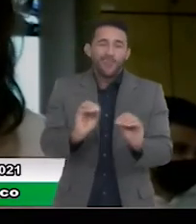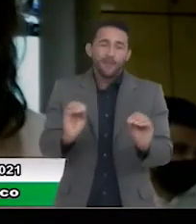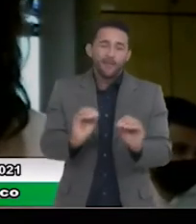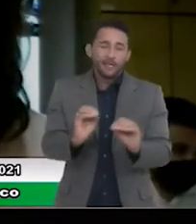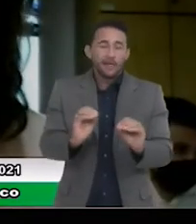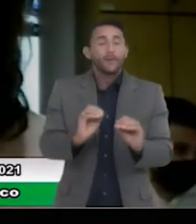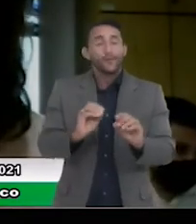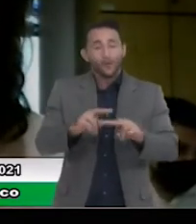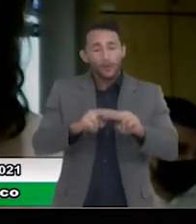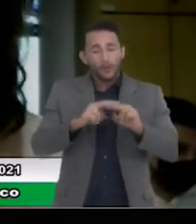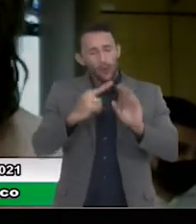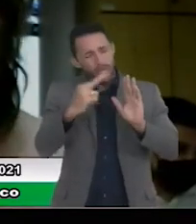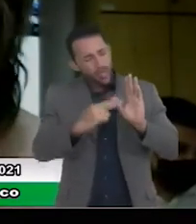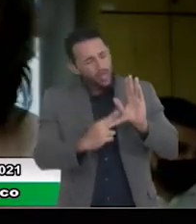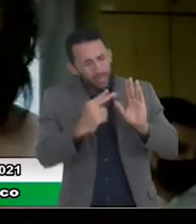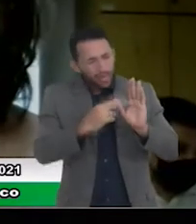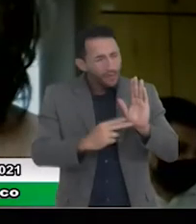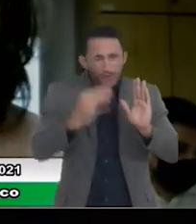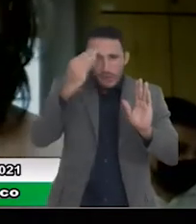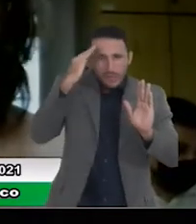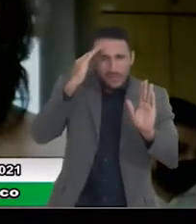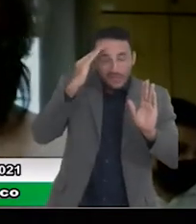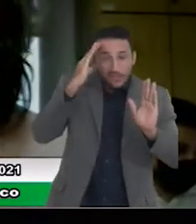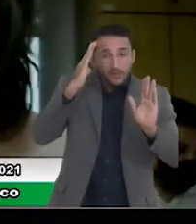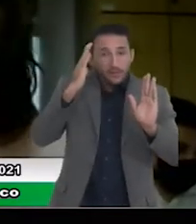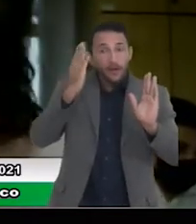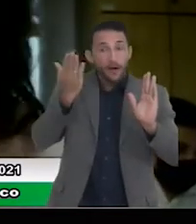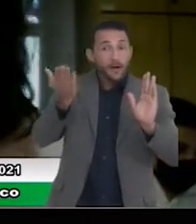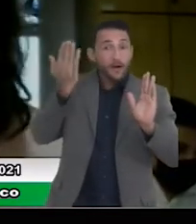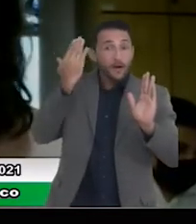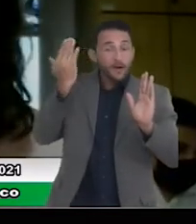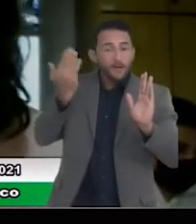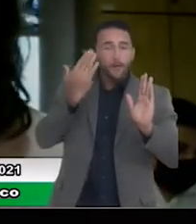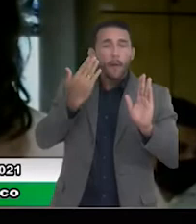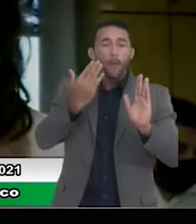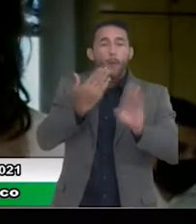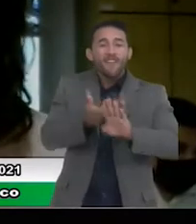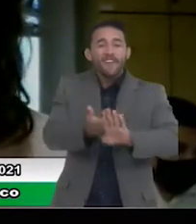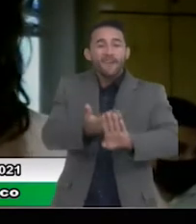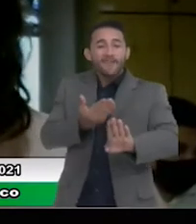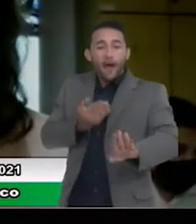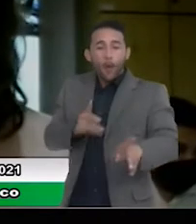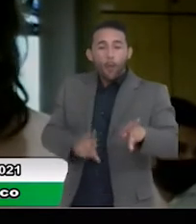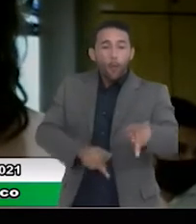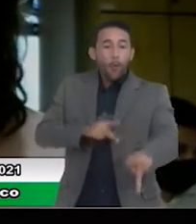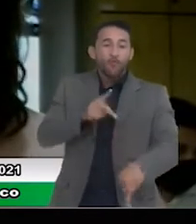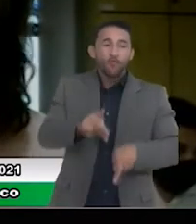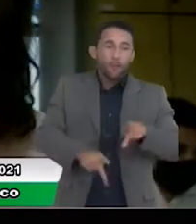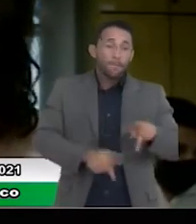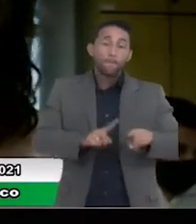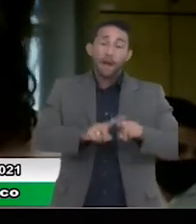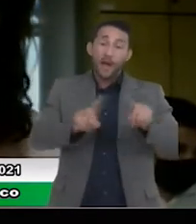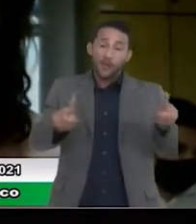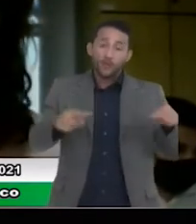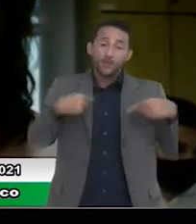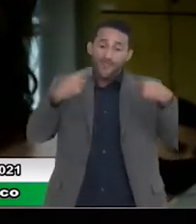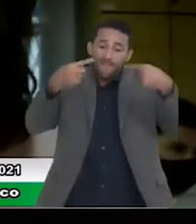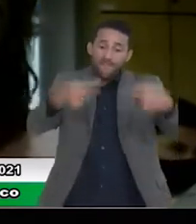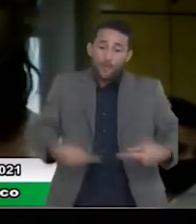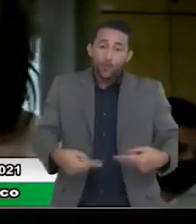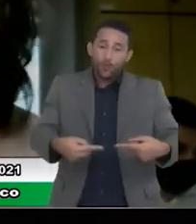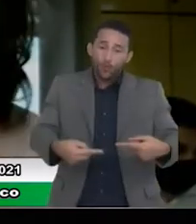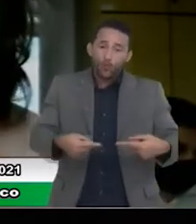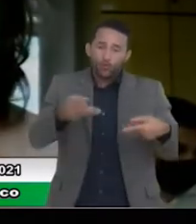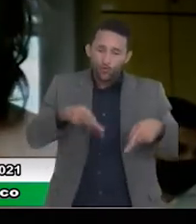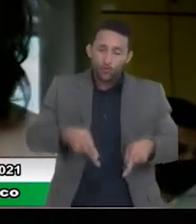dificuldade que tem, quando foi imposta, eu acredito que era para que afastasse o povo disso, e a gente tem um desafio aqui de aproximar as